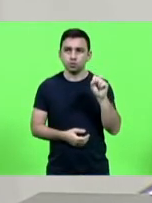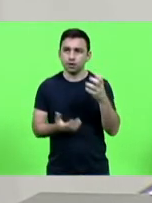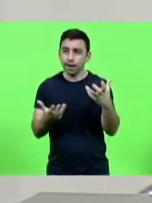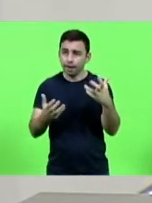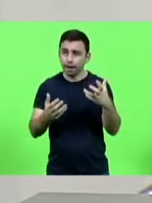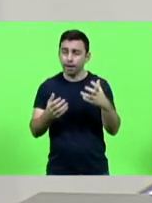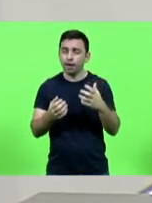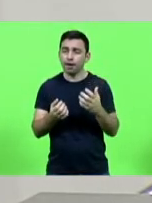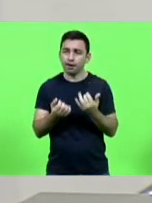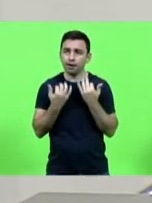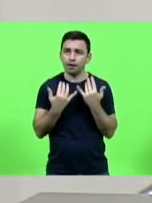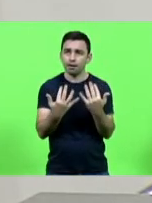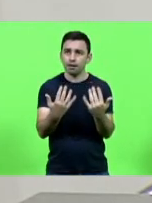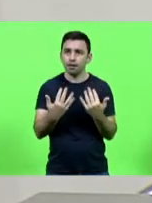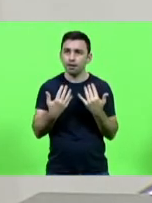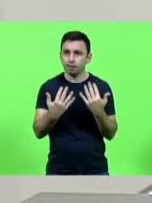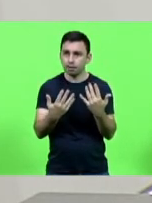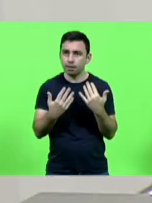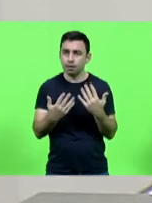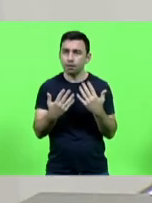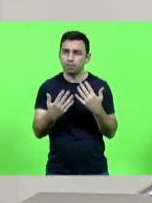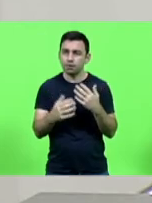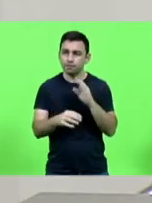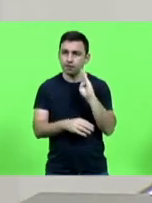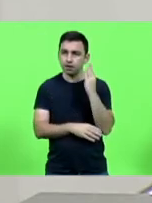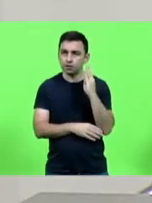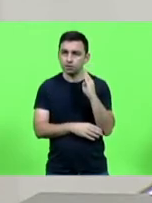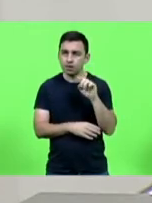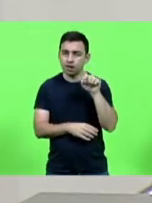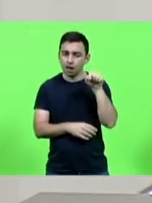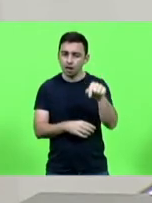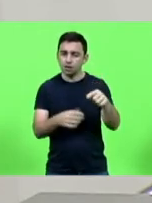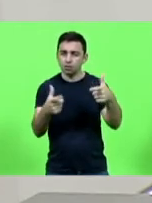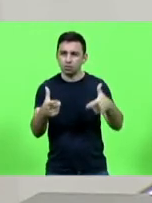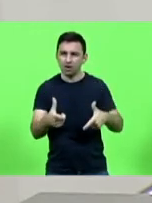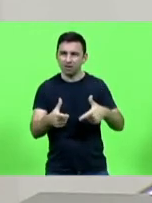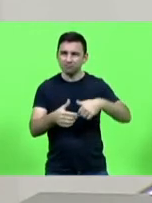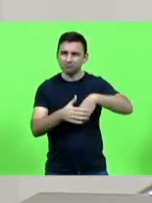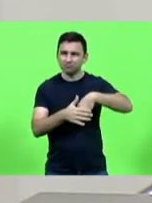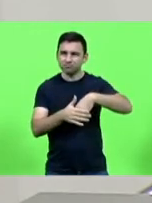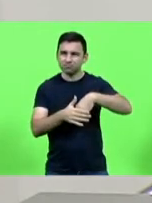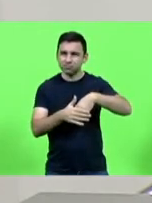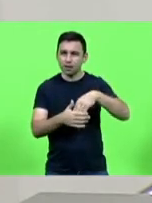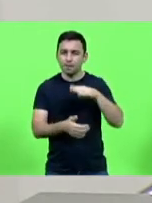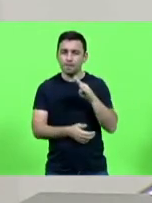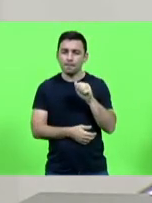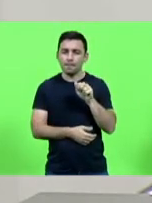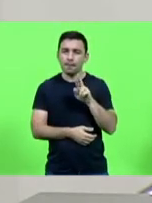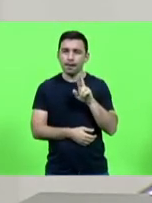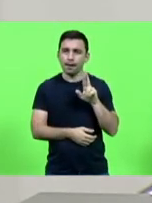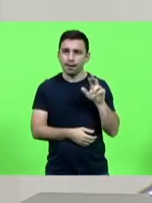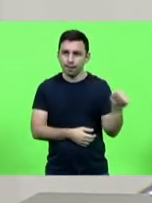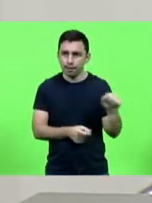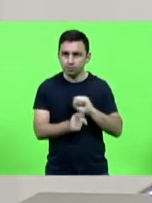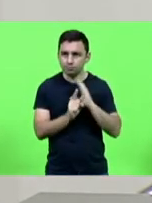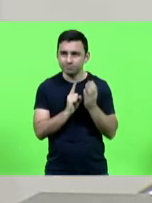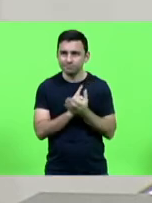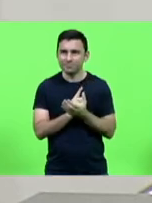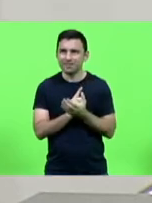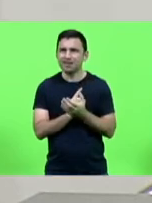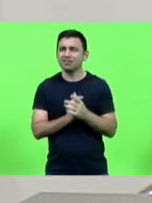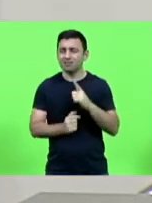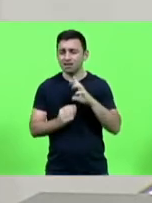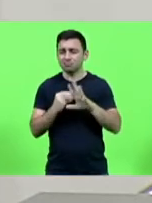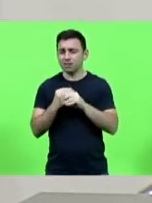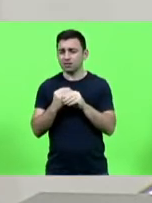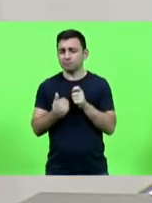sintética no campo ali da comunidade da Barra e é uma emenda que está prevista no nosso orçamento